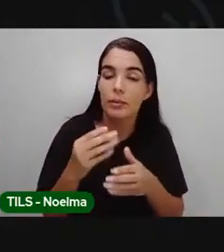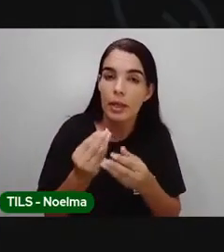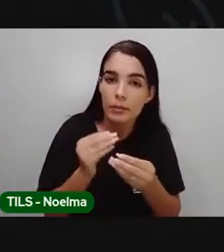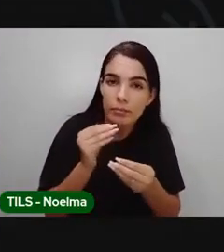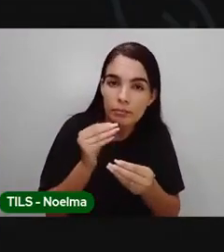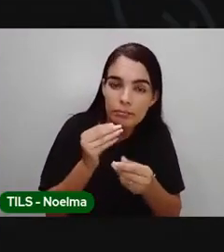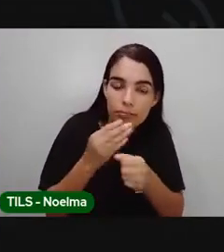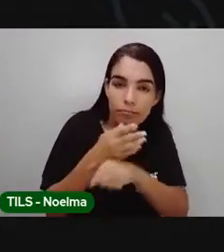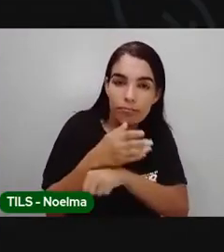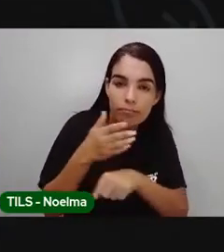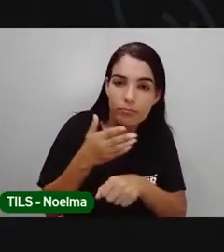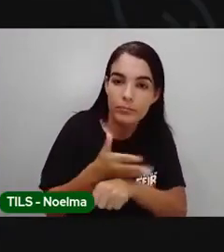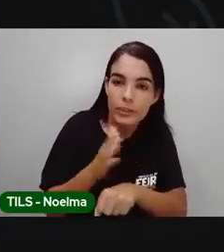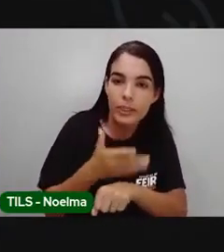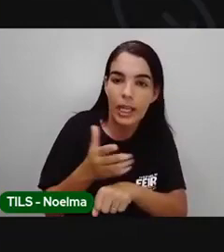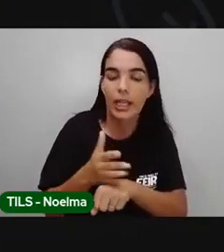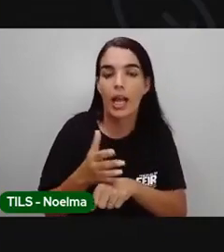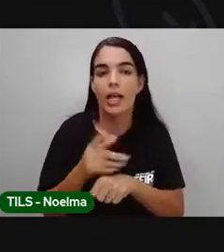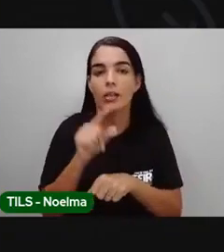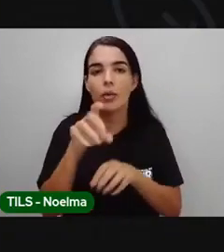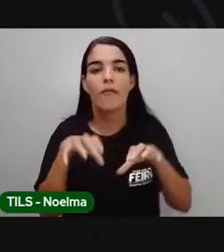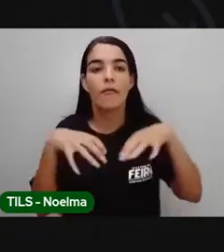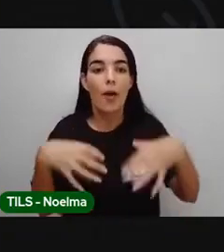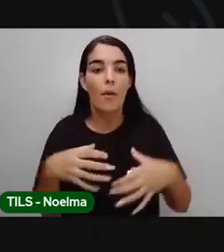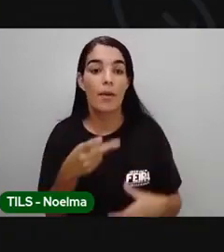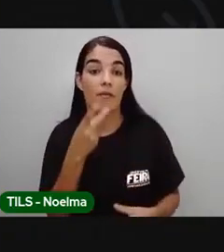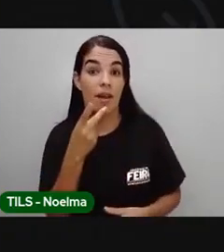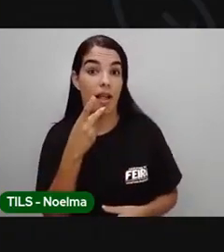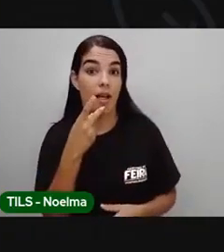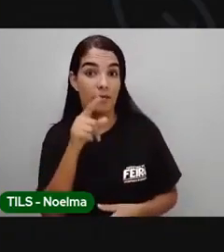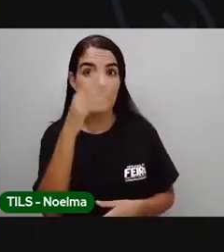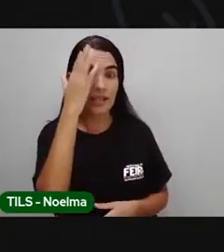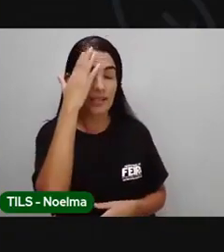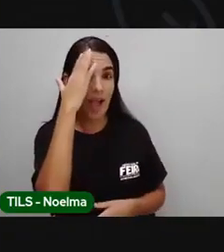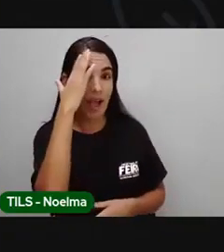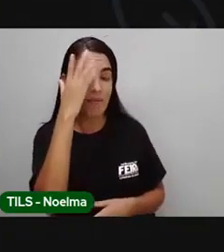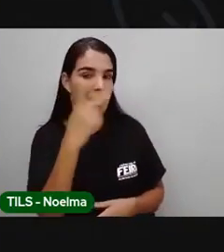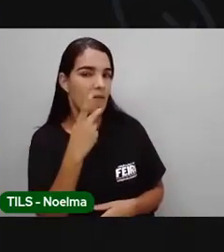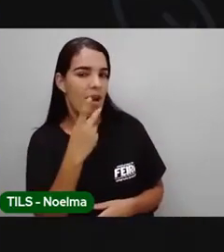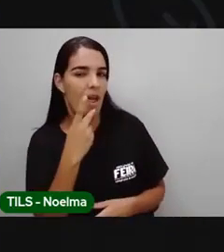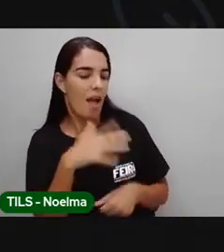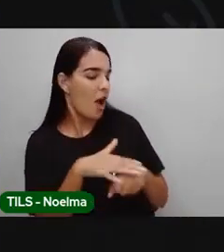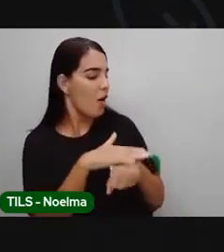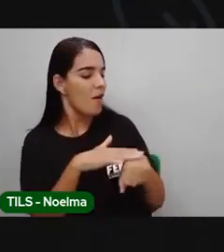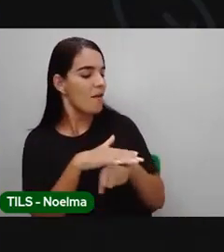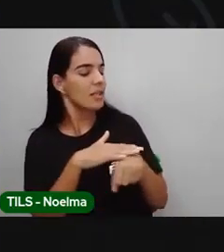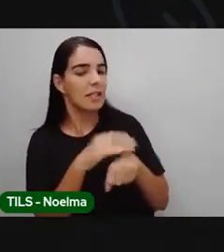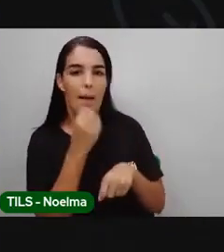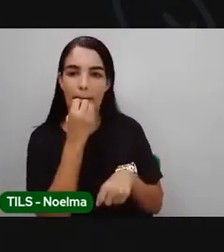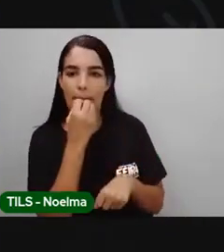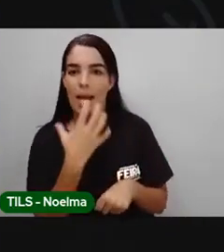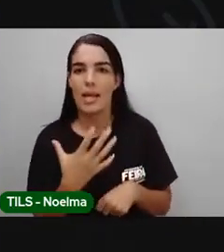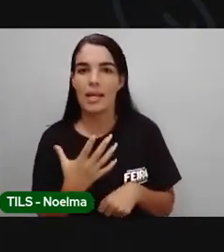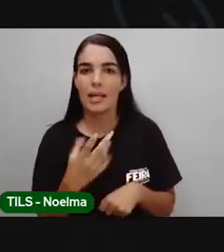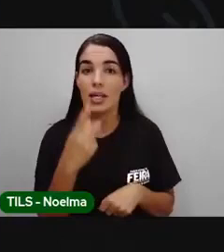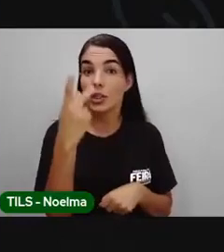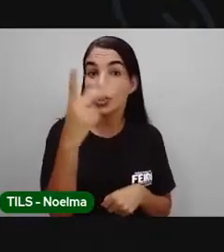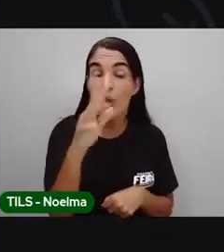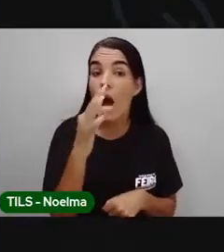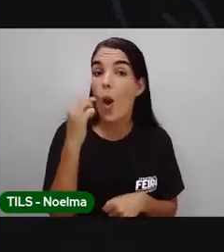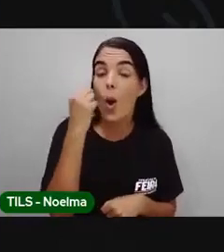forma de falar. Você sabe se expressar bem? Você sabia que a sua oralidade